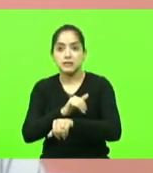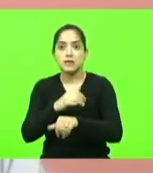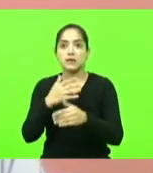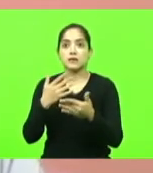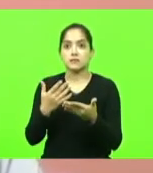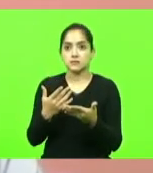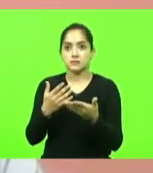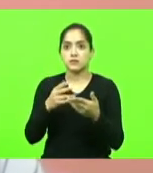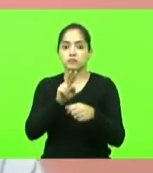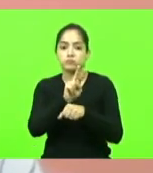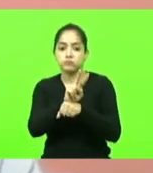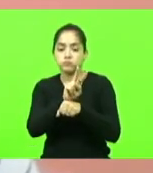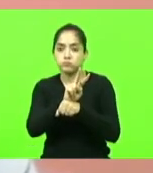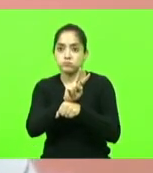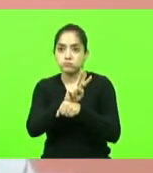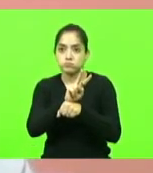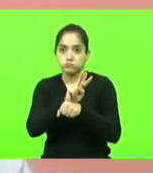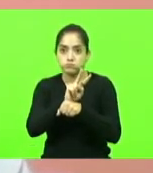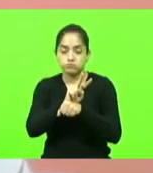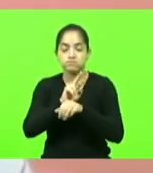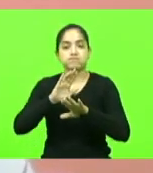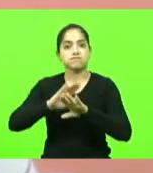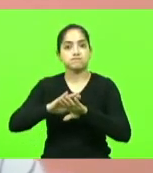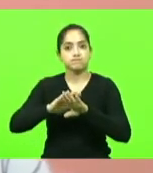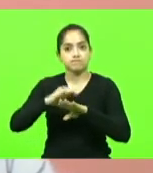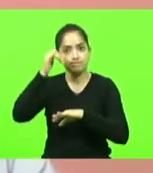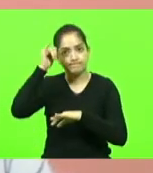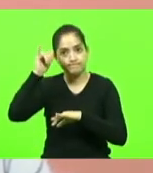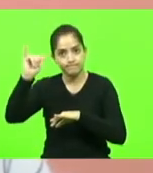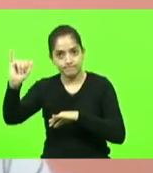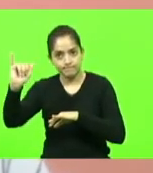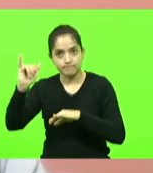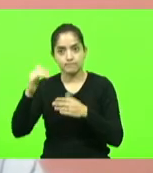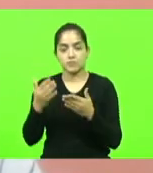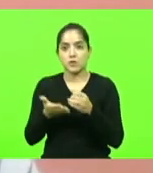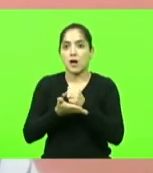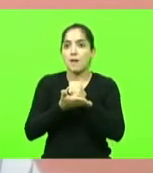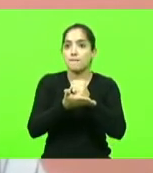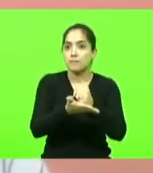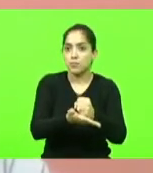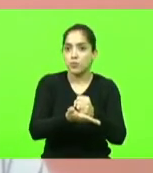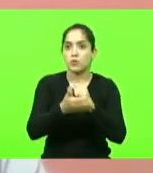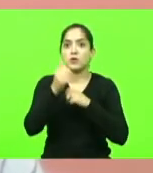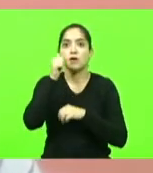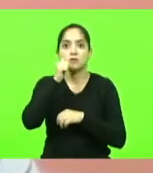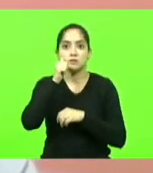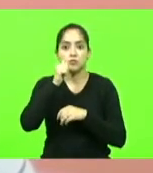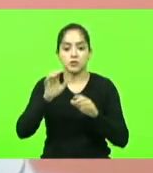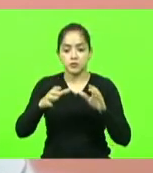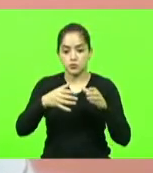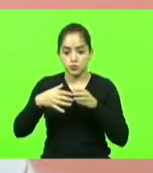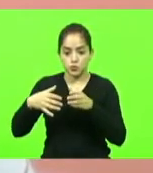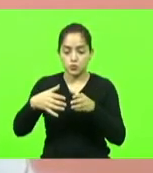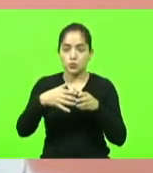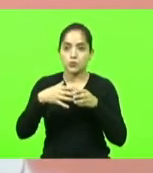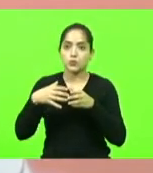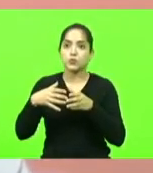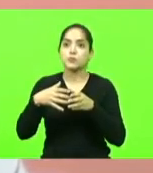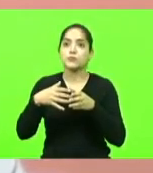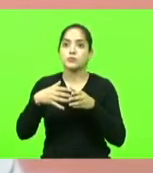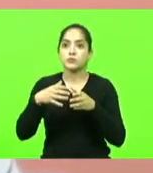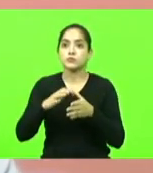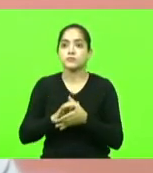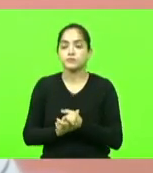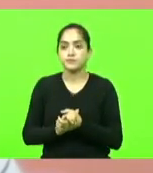protetivas ações de prevenção suporte às mulheres e grupos reflexivos